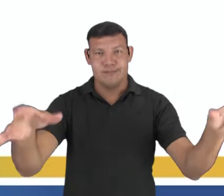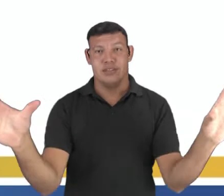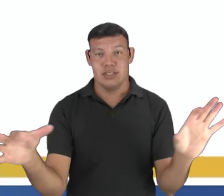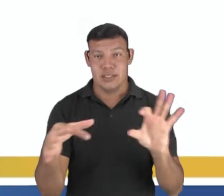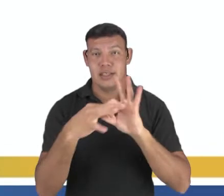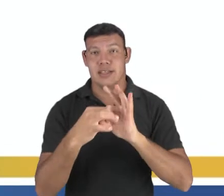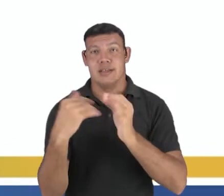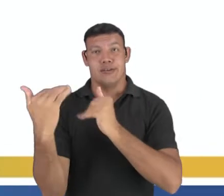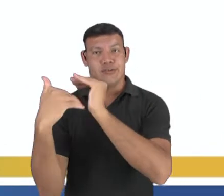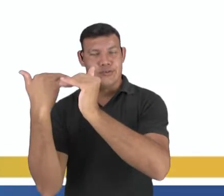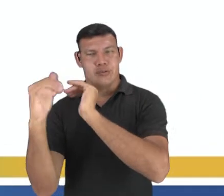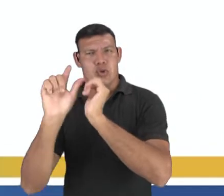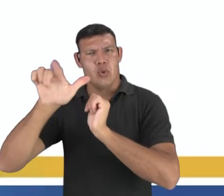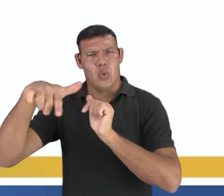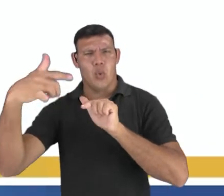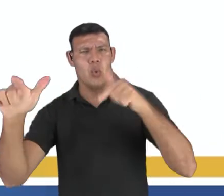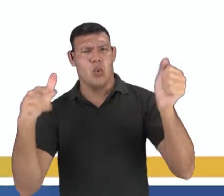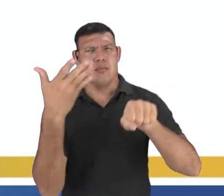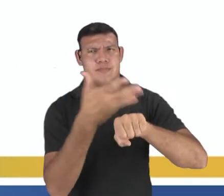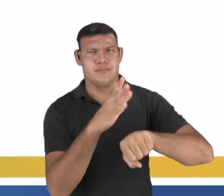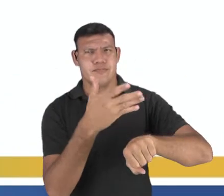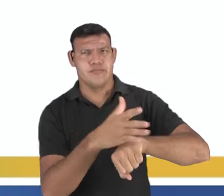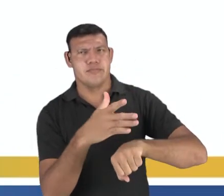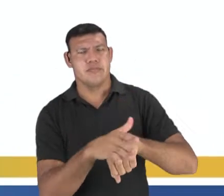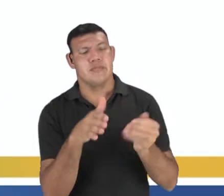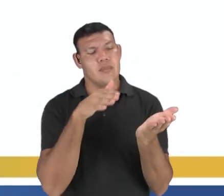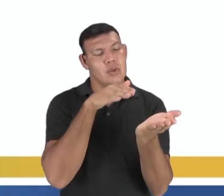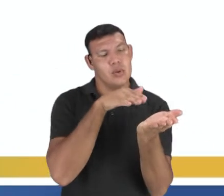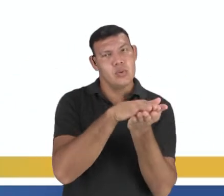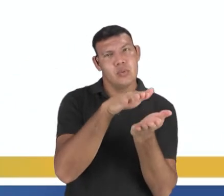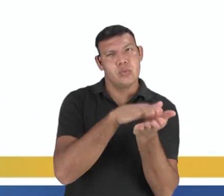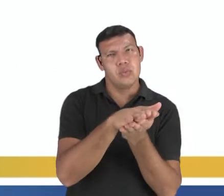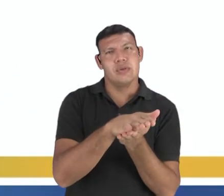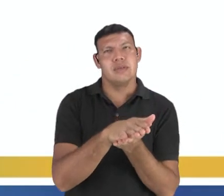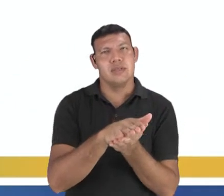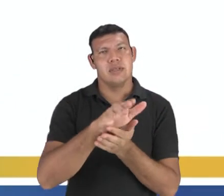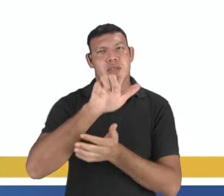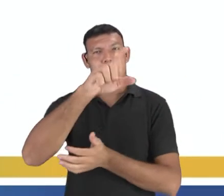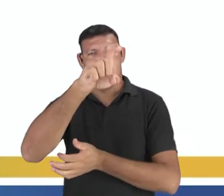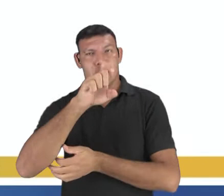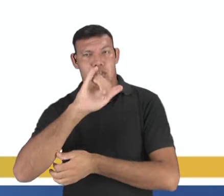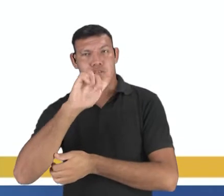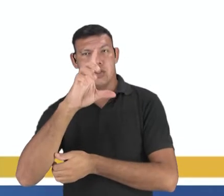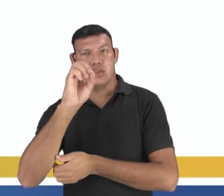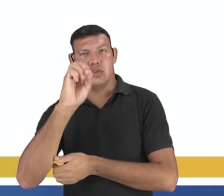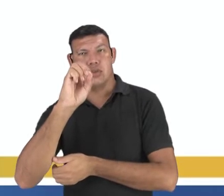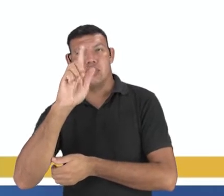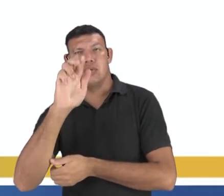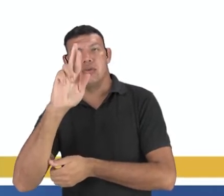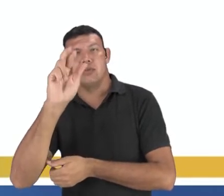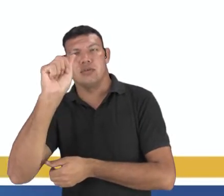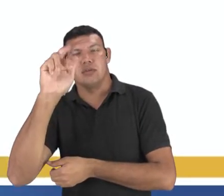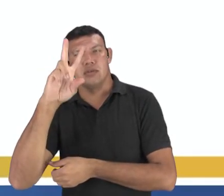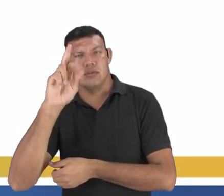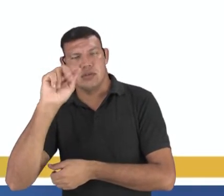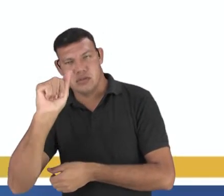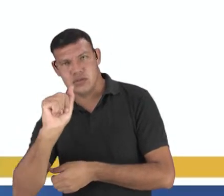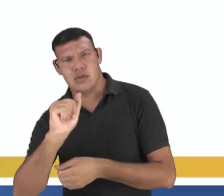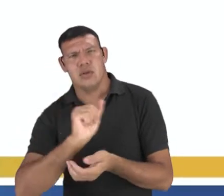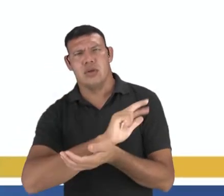Aliada a esse avanço, outras práticas artísticas como a litografia, a xilografura, a